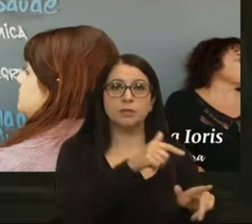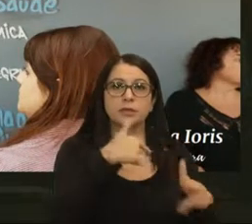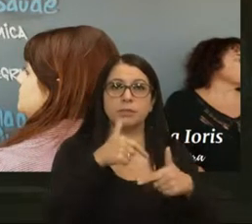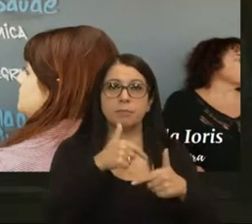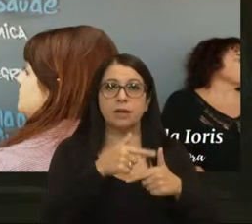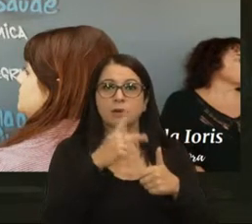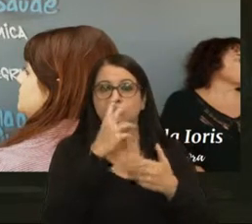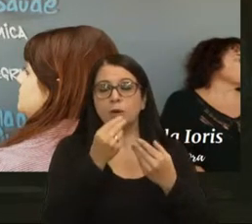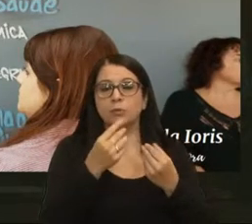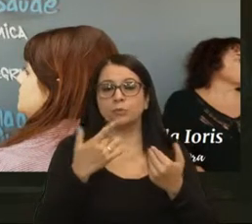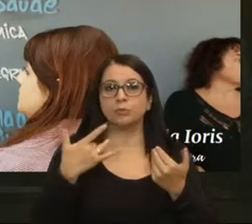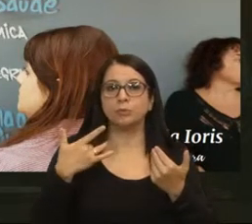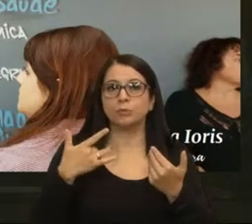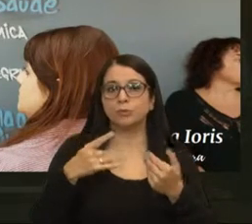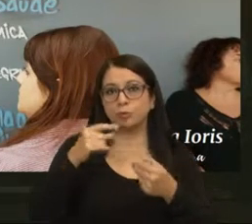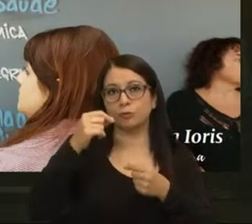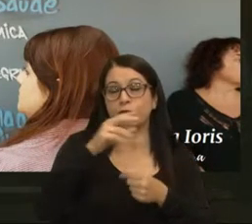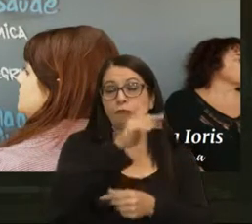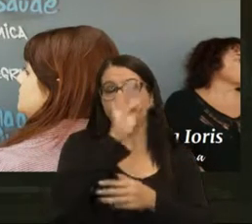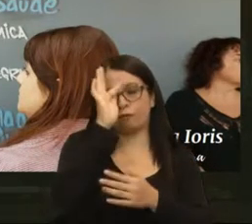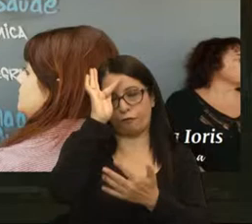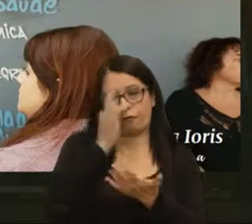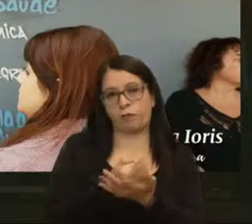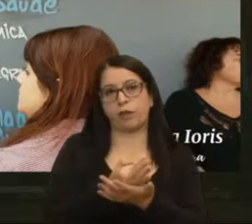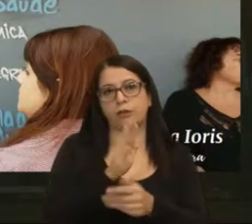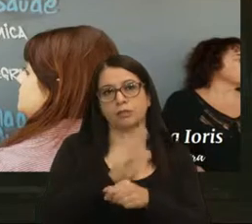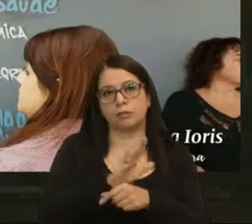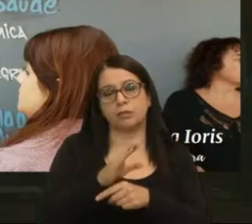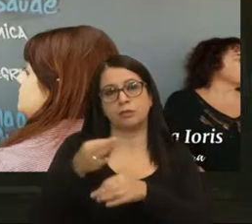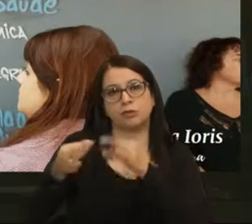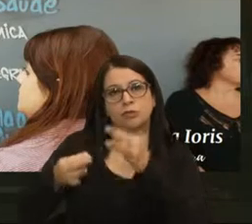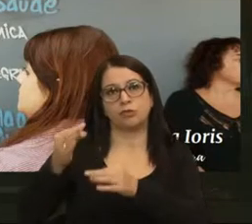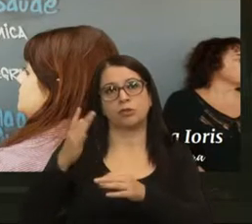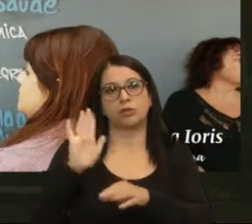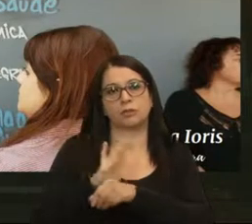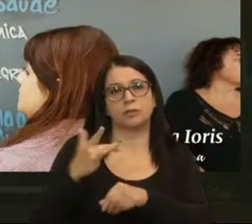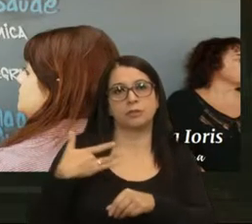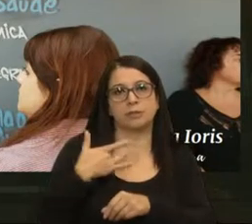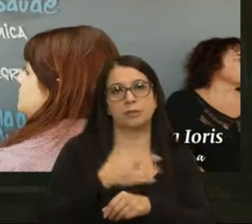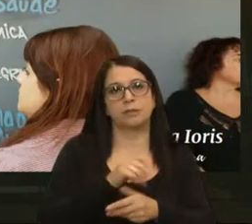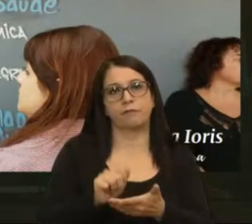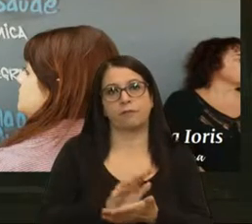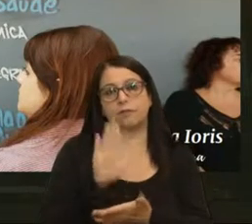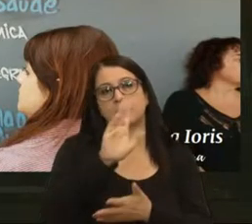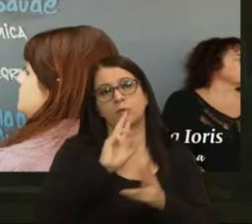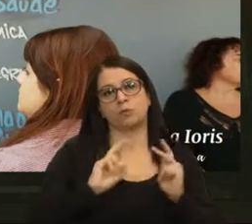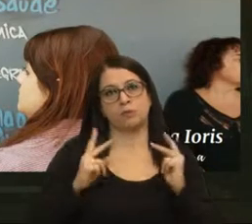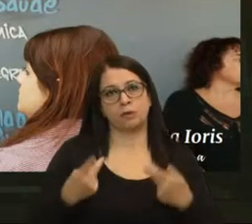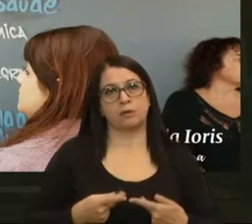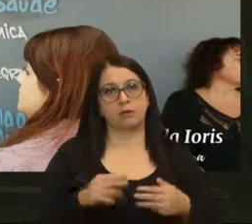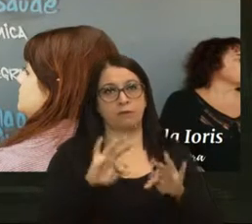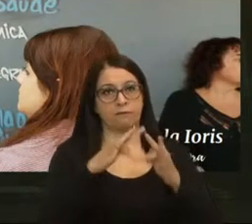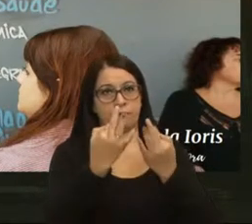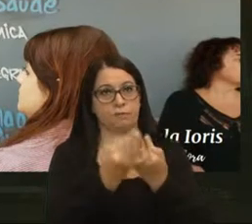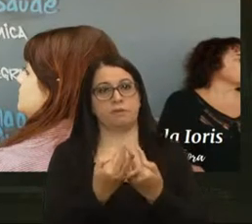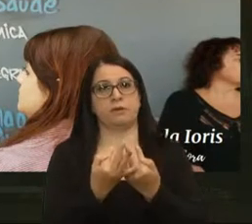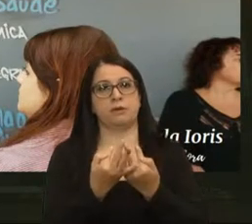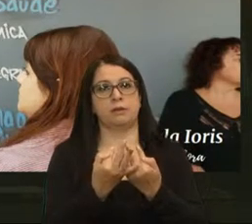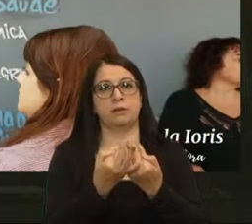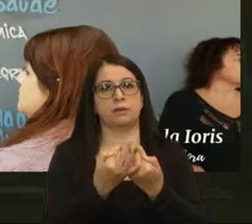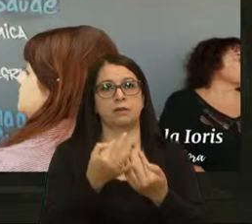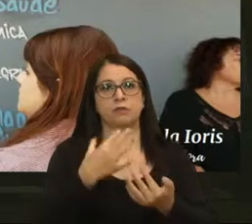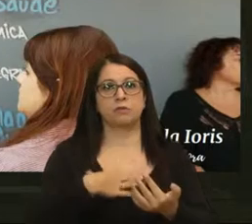espiritualidade, assistência jurídica, assistência à saúde, valorização humana, família, o